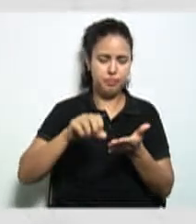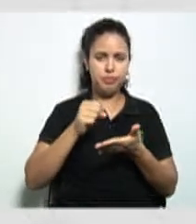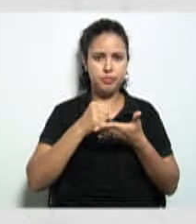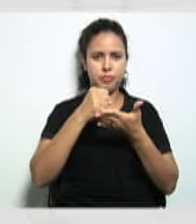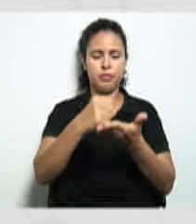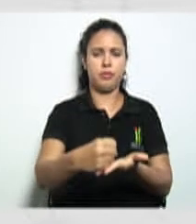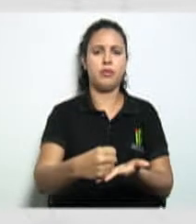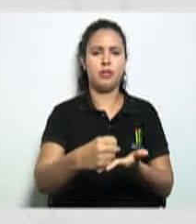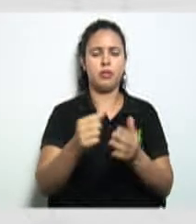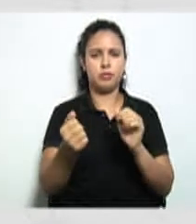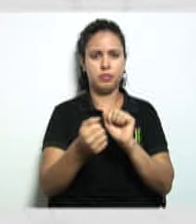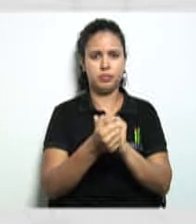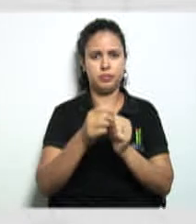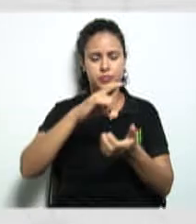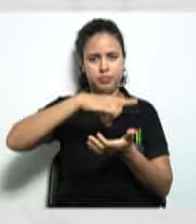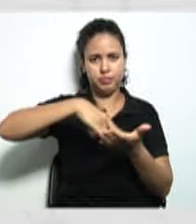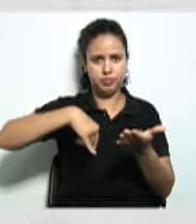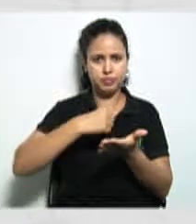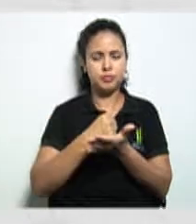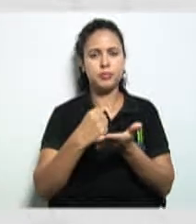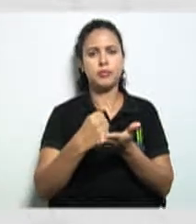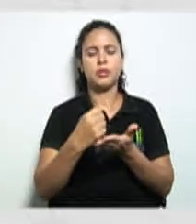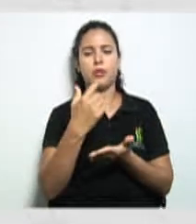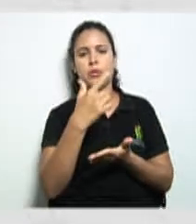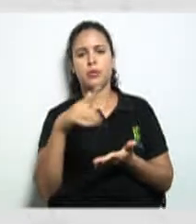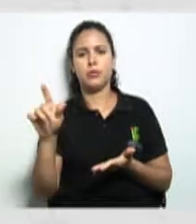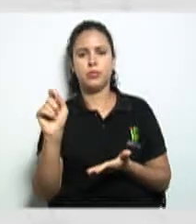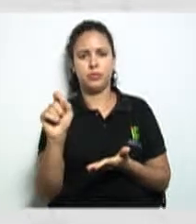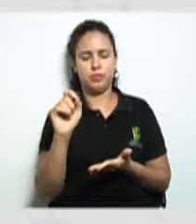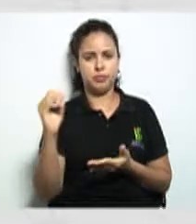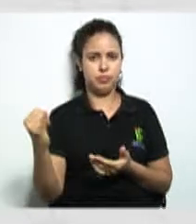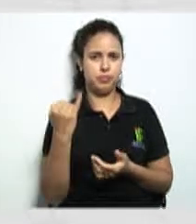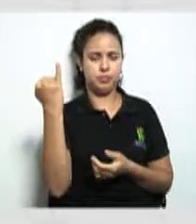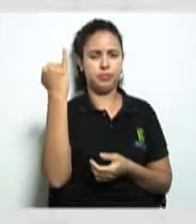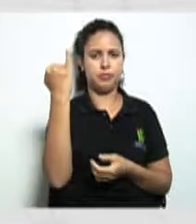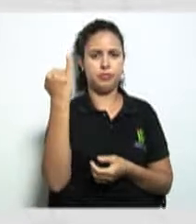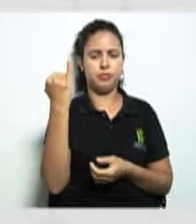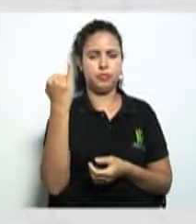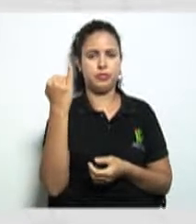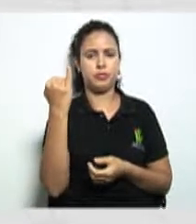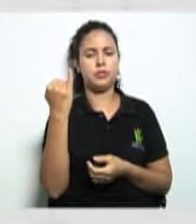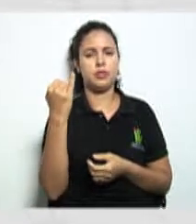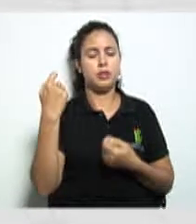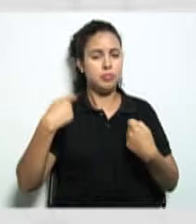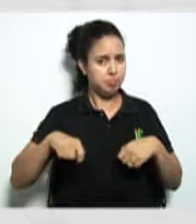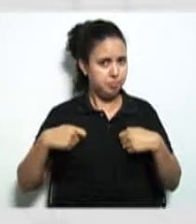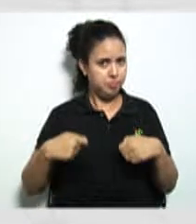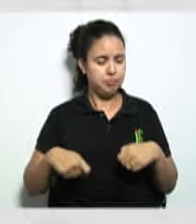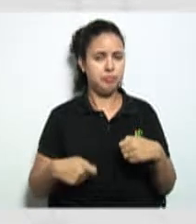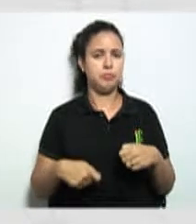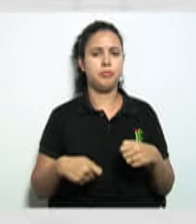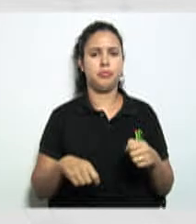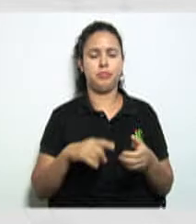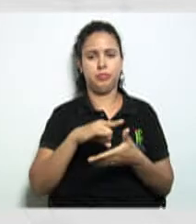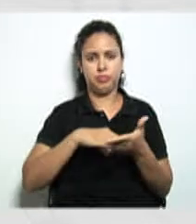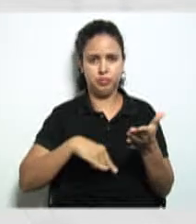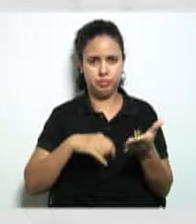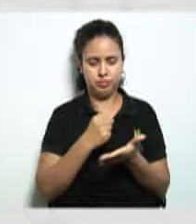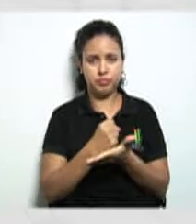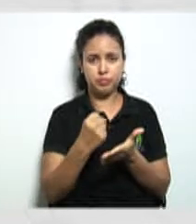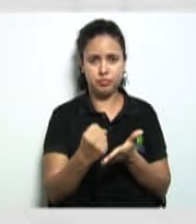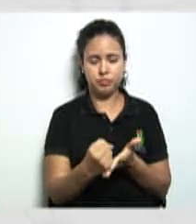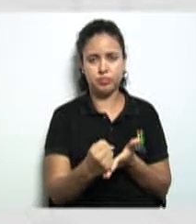documentação outro ponto importante aqui que não pode deixar de levar junto com a documentação